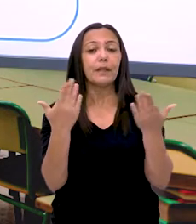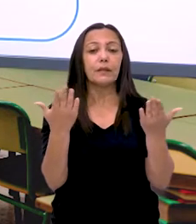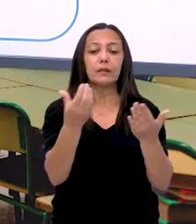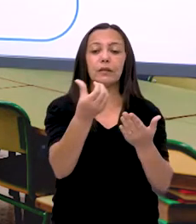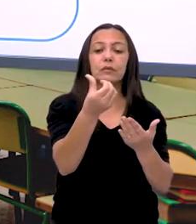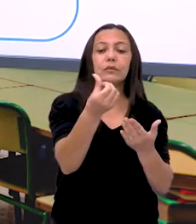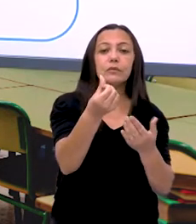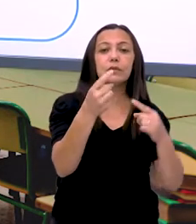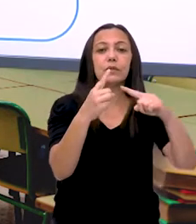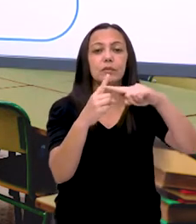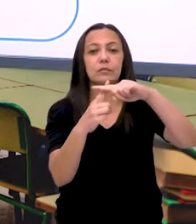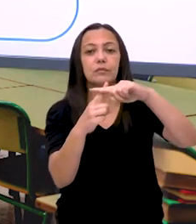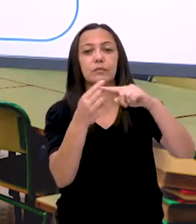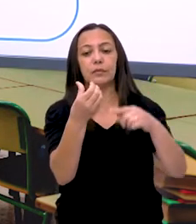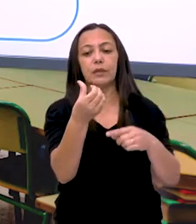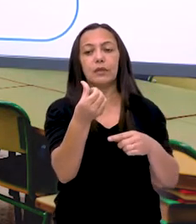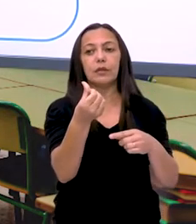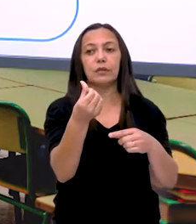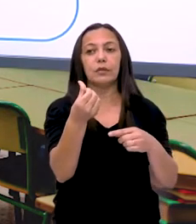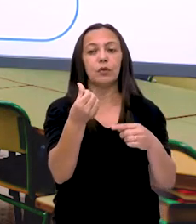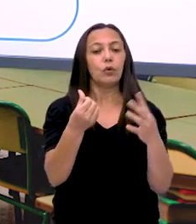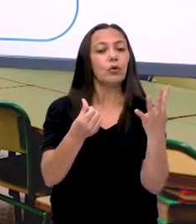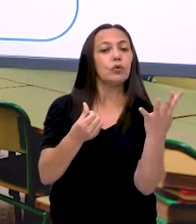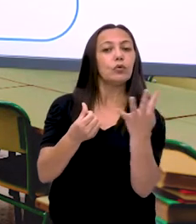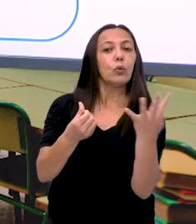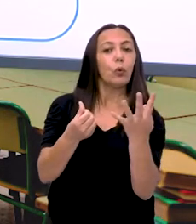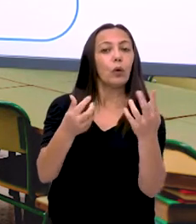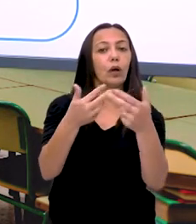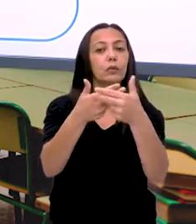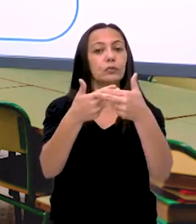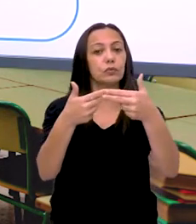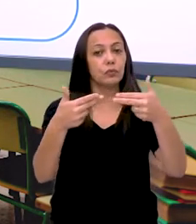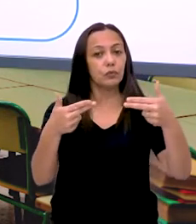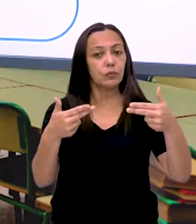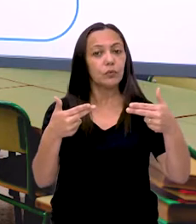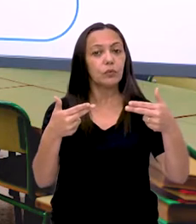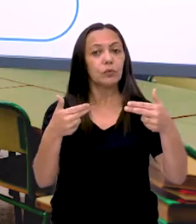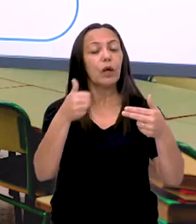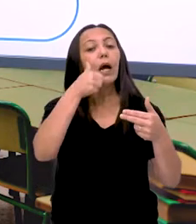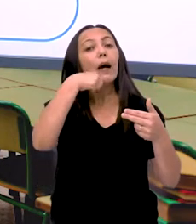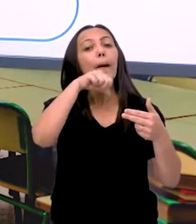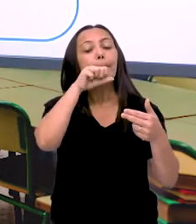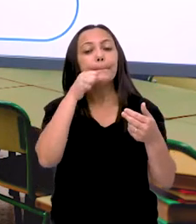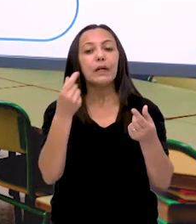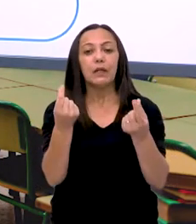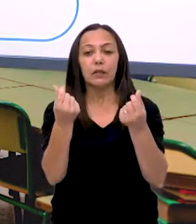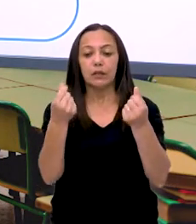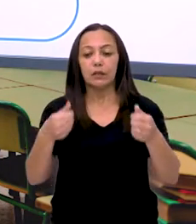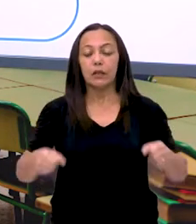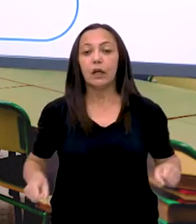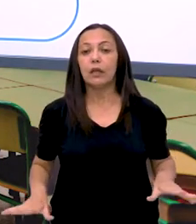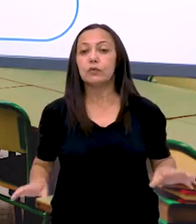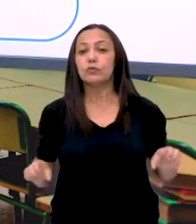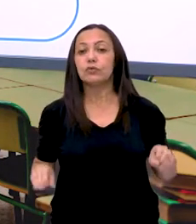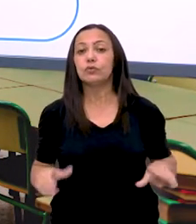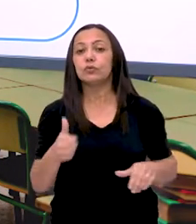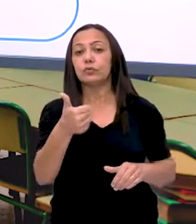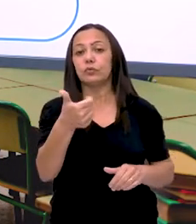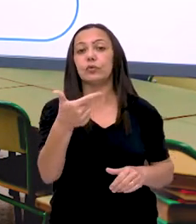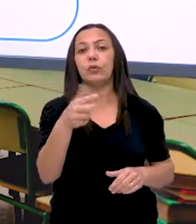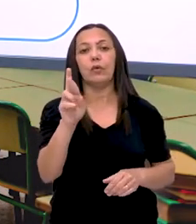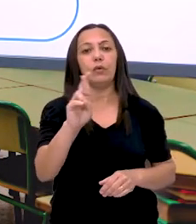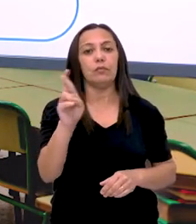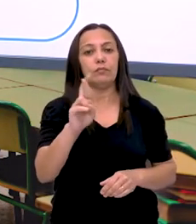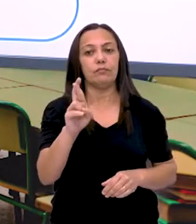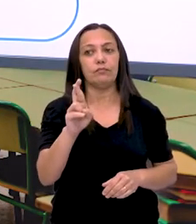Então 6 mais 6. Nesses 4 produtos aqui, ela gastou 12 reais.